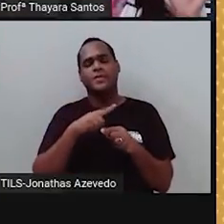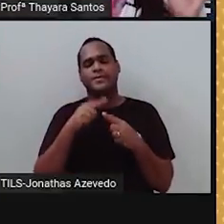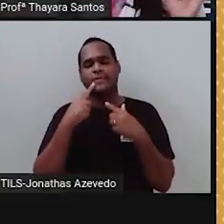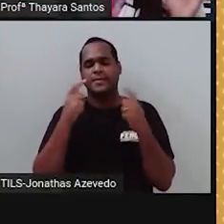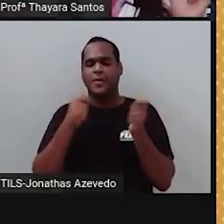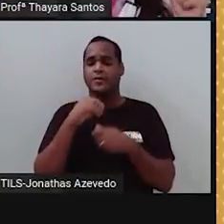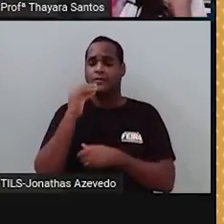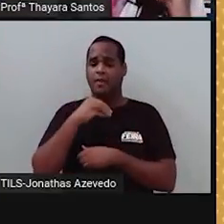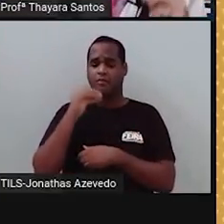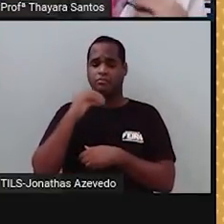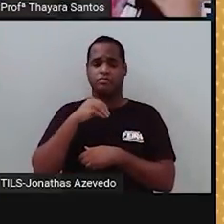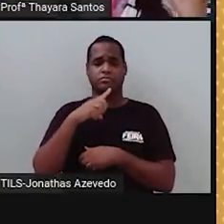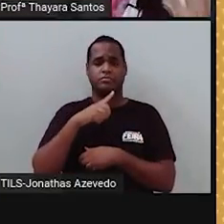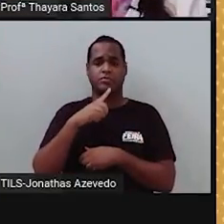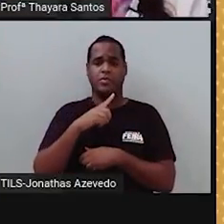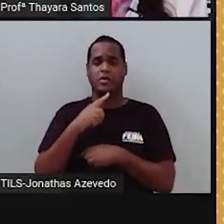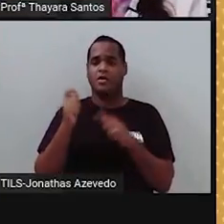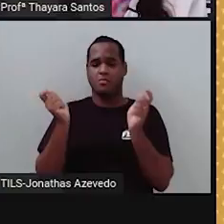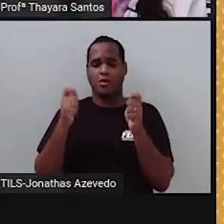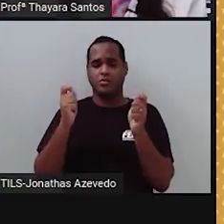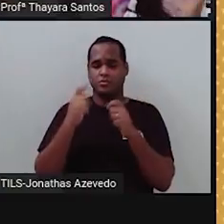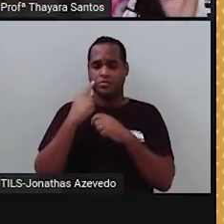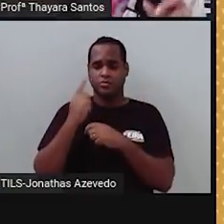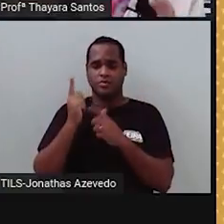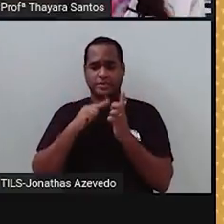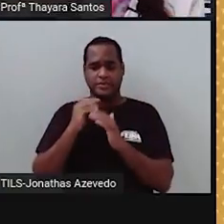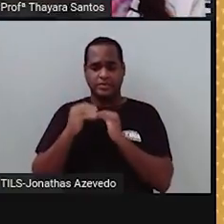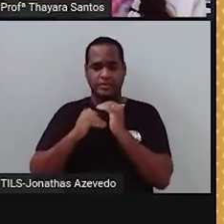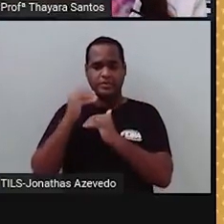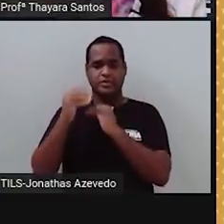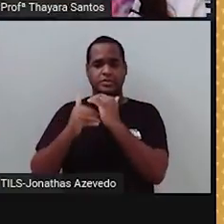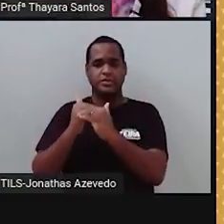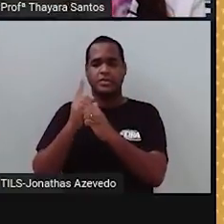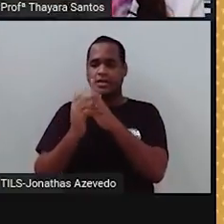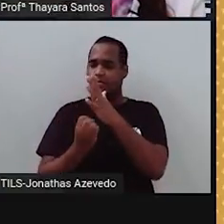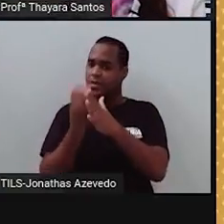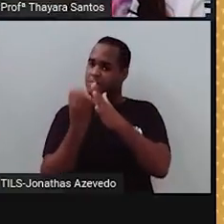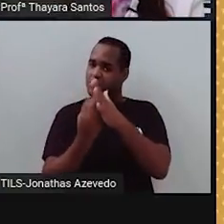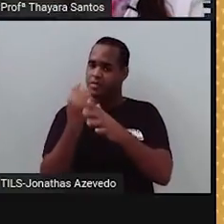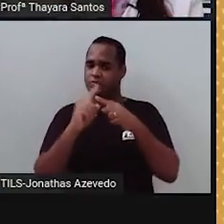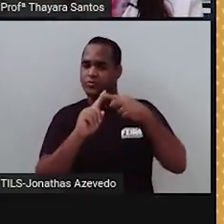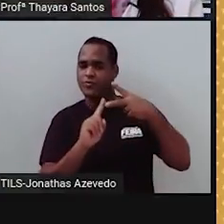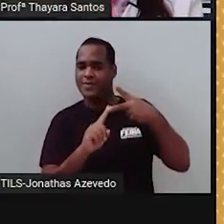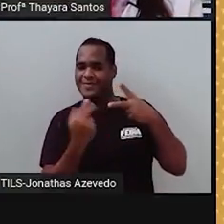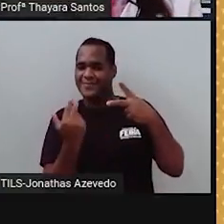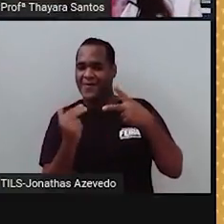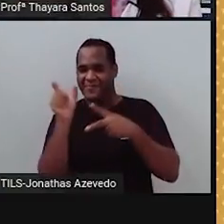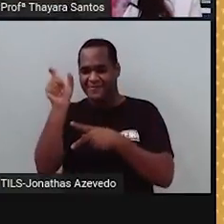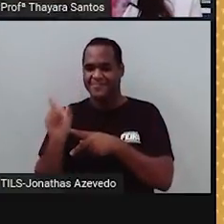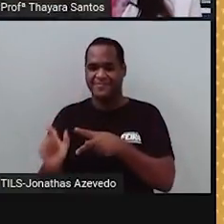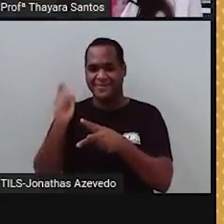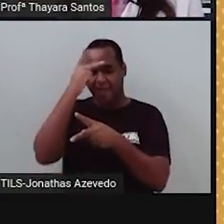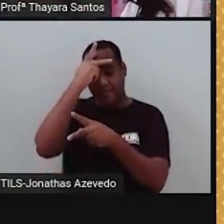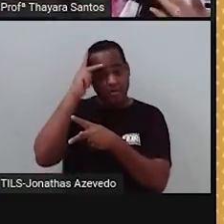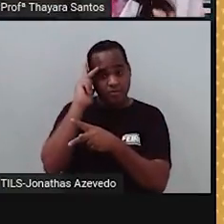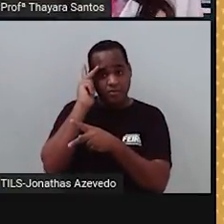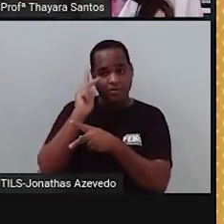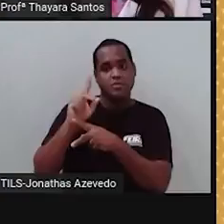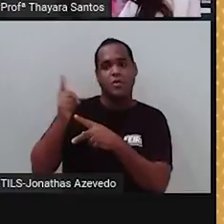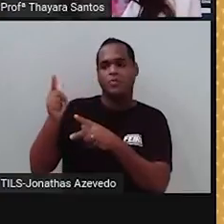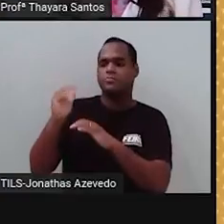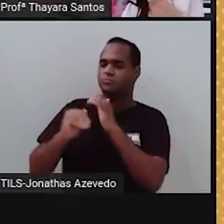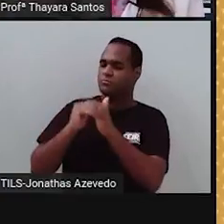fraca. Para ela poder se manifestar, precisa que ela apareça duas vezes no mesmo indivíduo. Já a característica